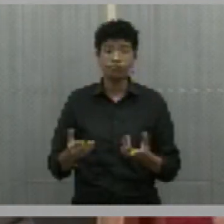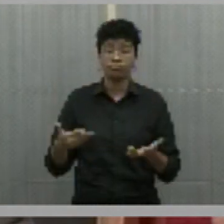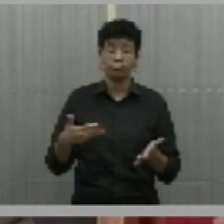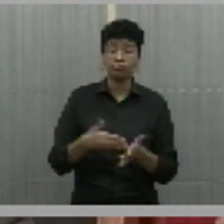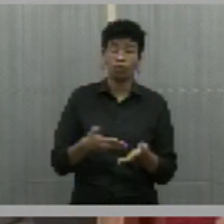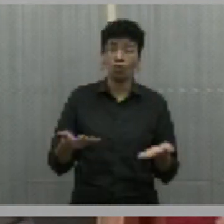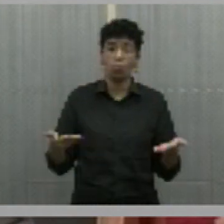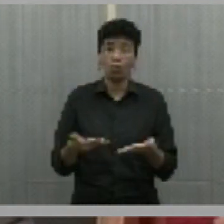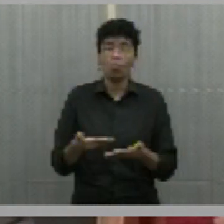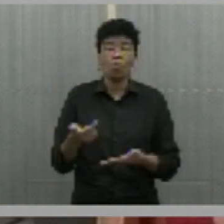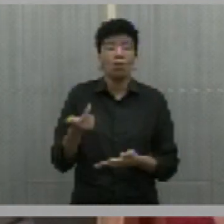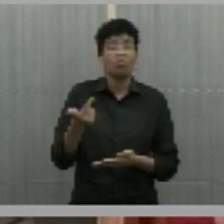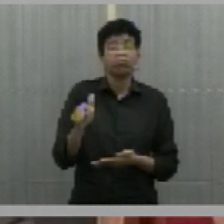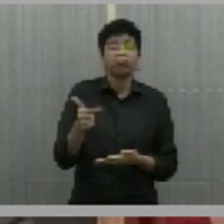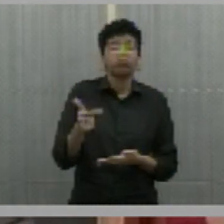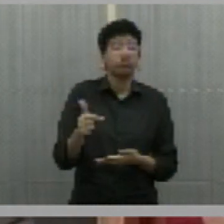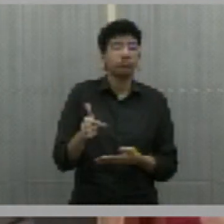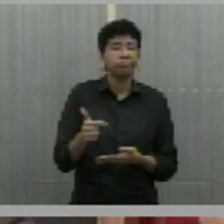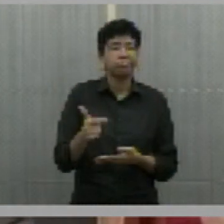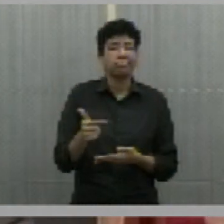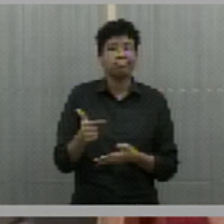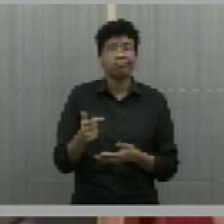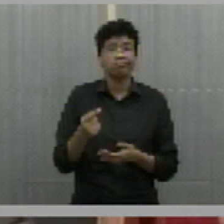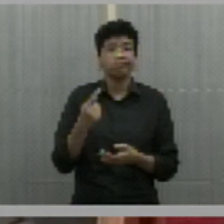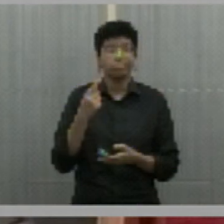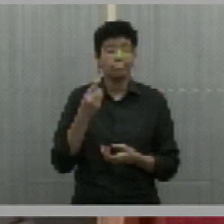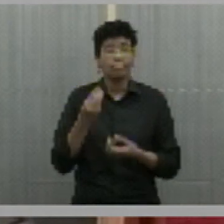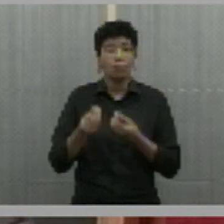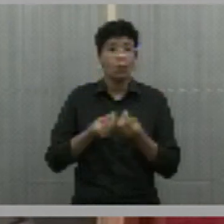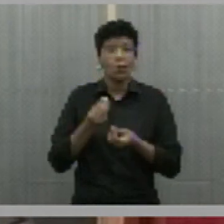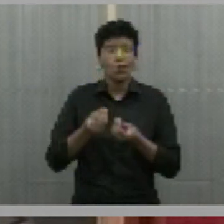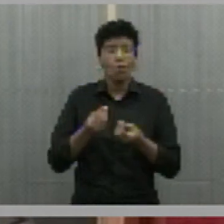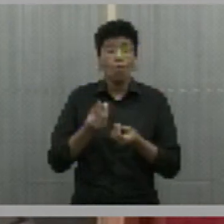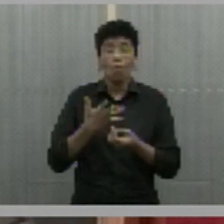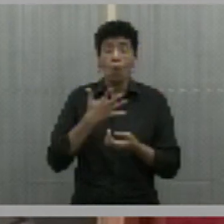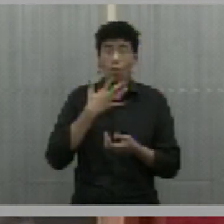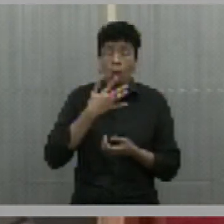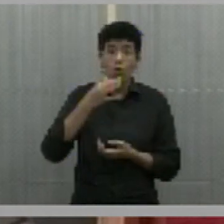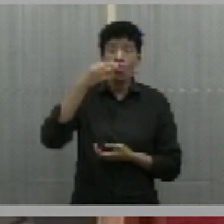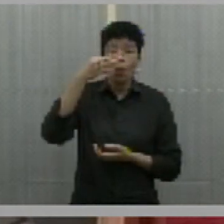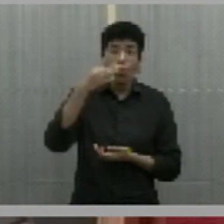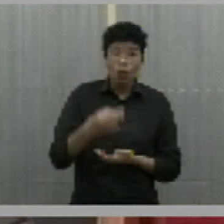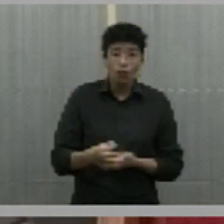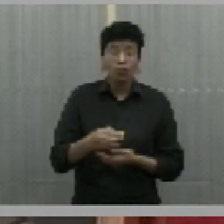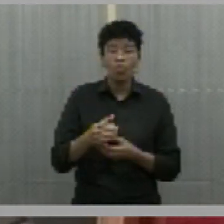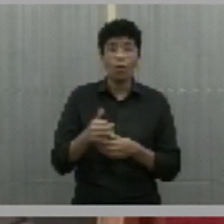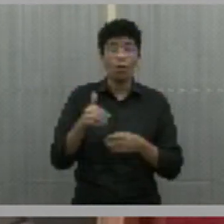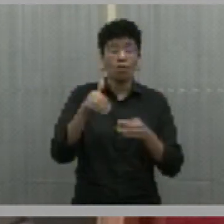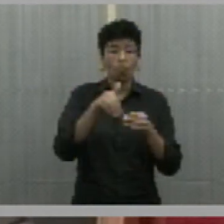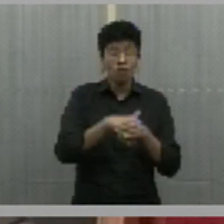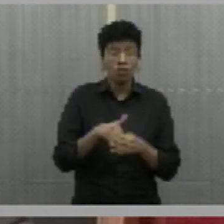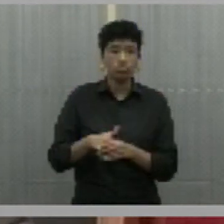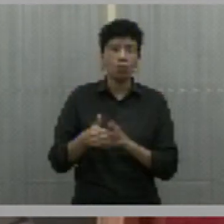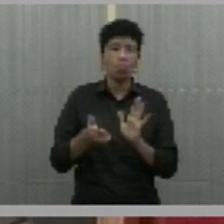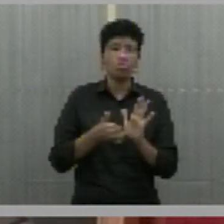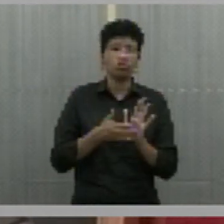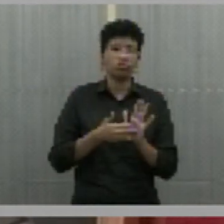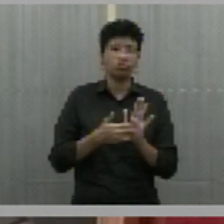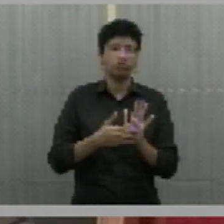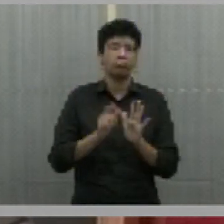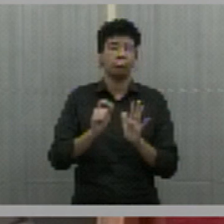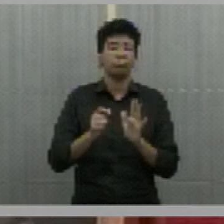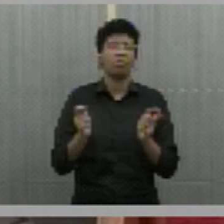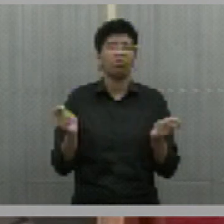momento não há uma sinalização concreta para a votação da matéria de que o